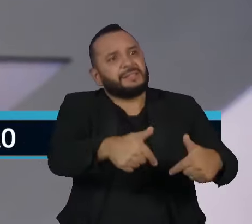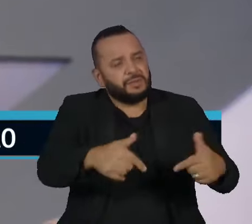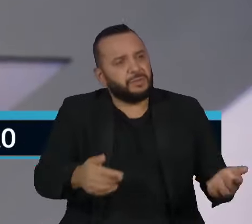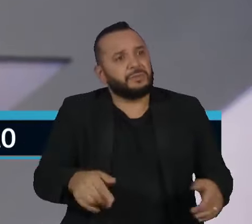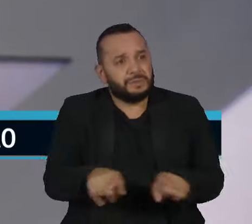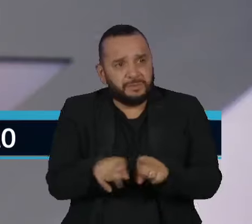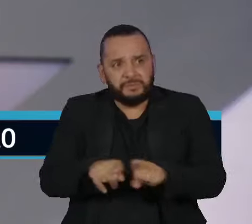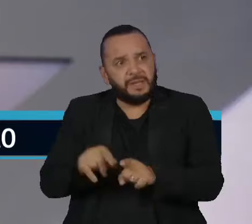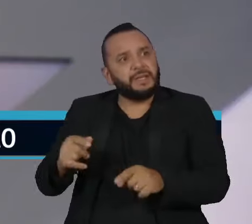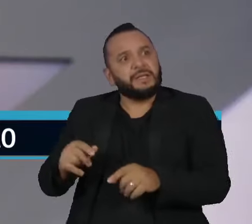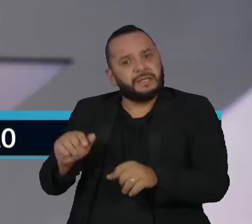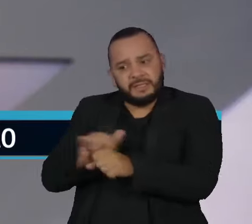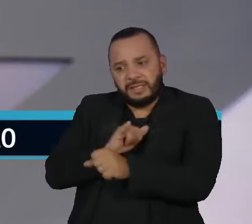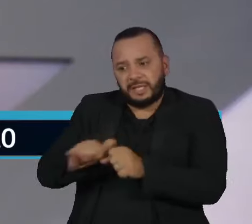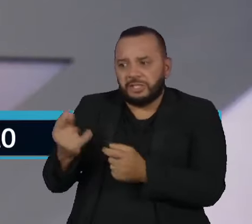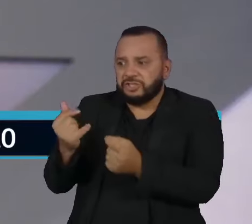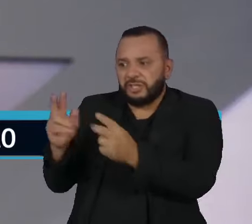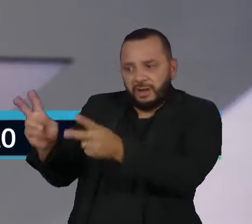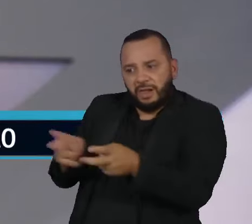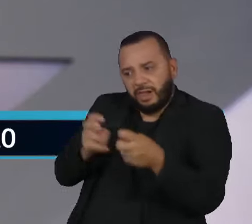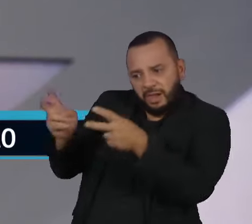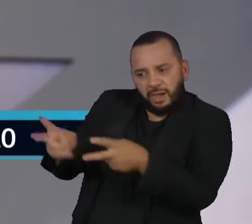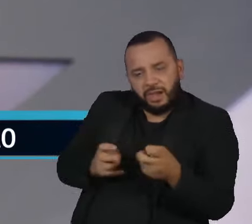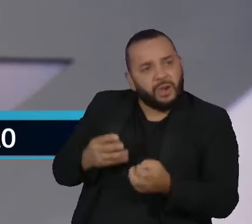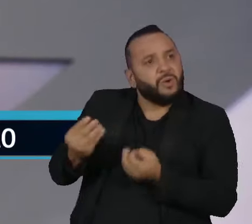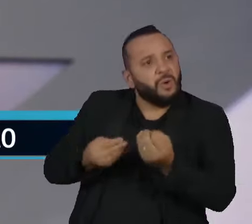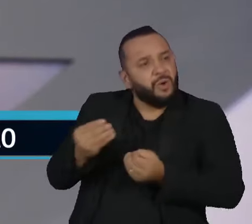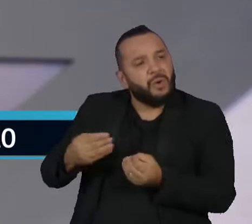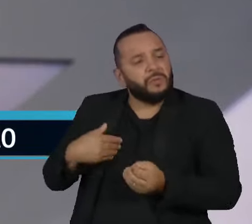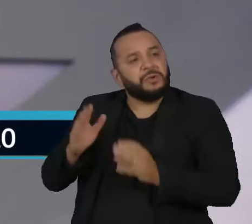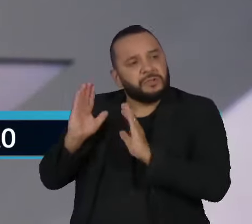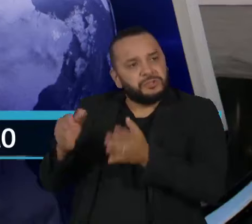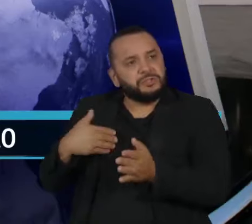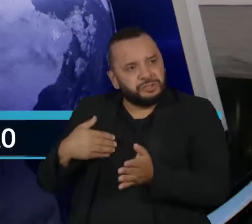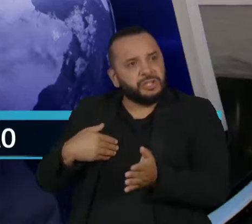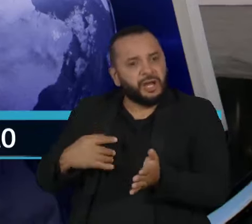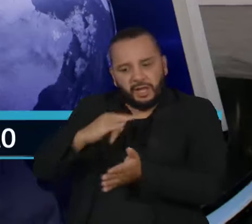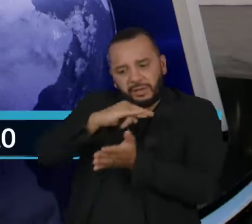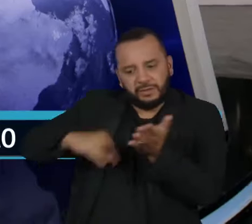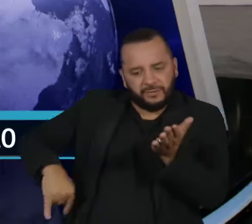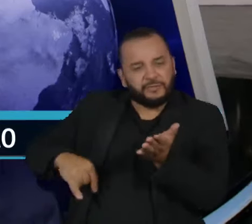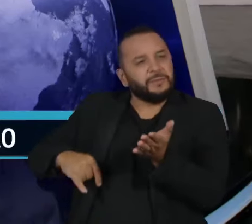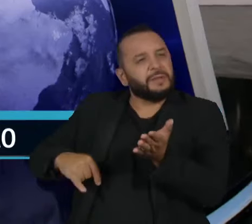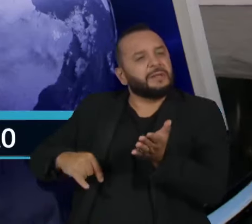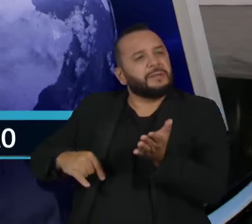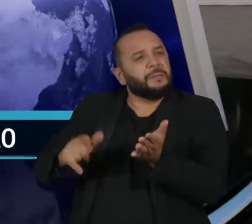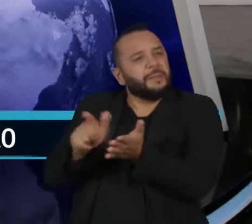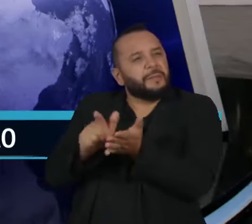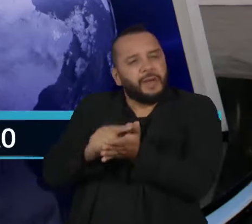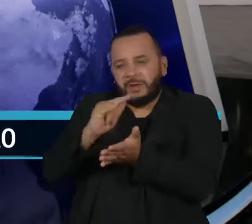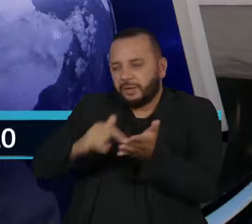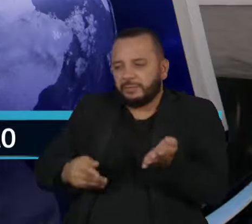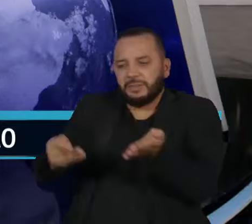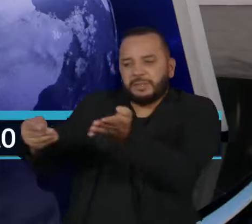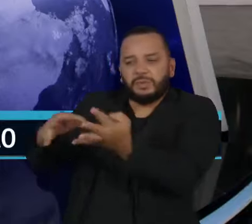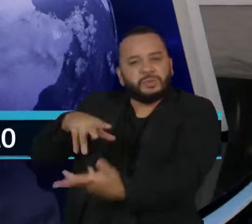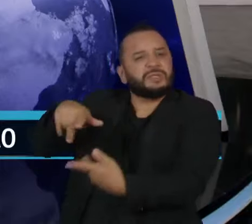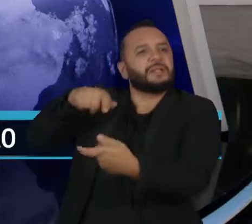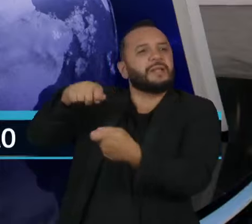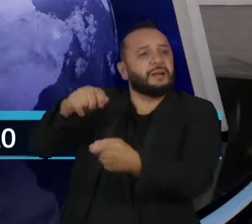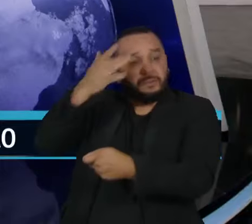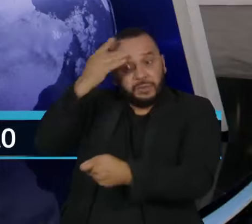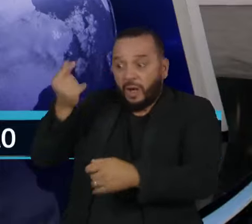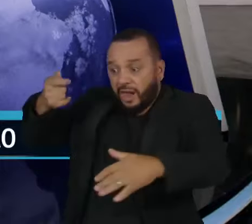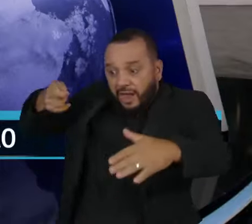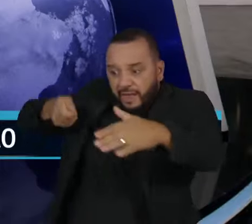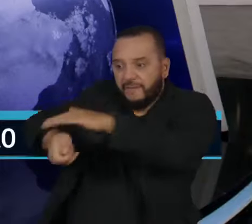recursos. Tem um trabalho de como é que eu posso lançar títulos verdes direcionados para isso, então como é que eu olho para esse tema, olhando